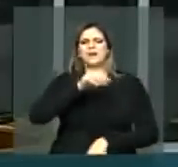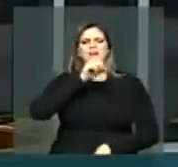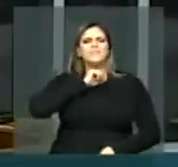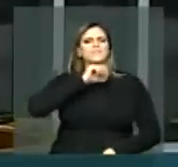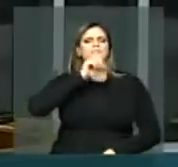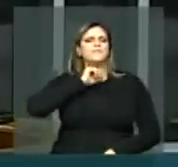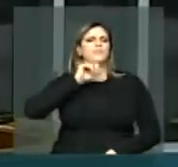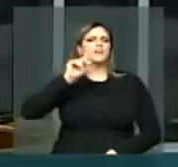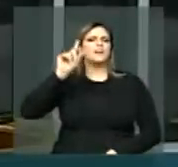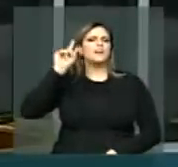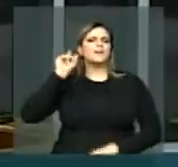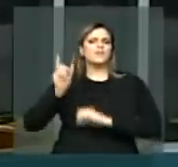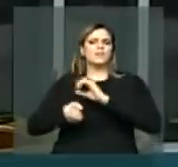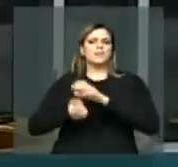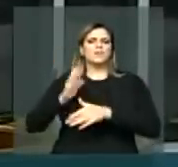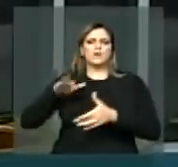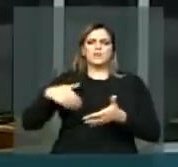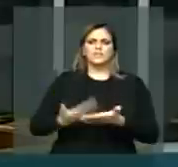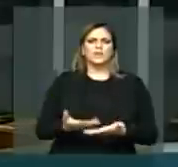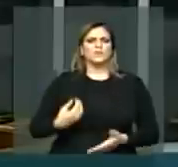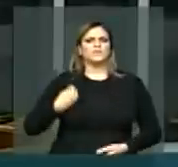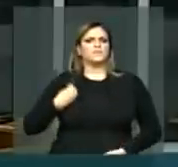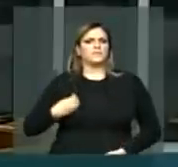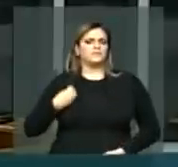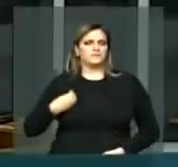em vigência no nosso país.